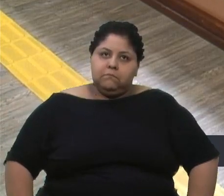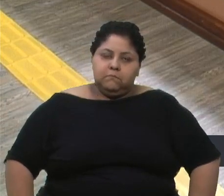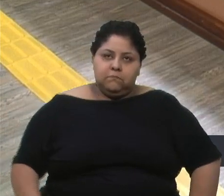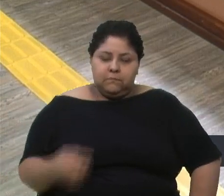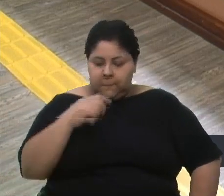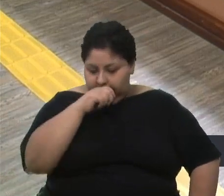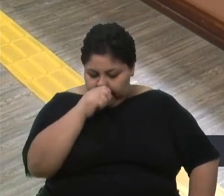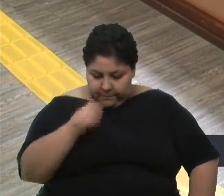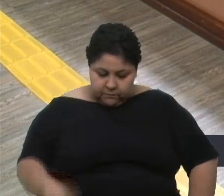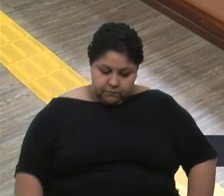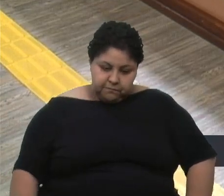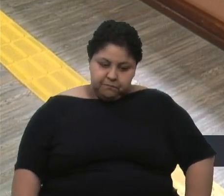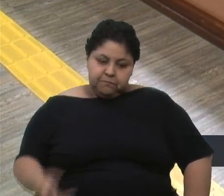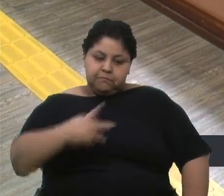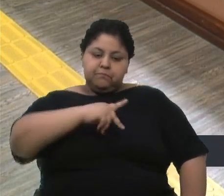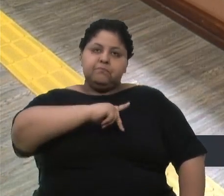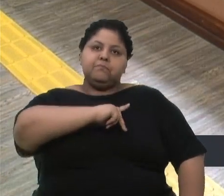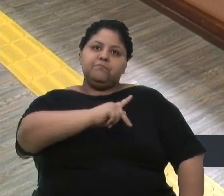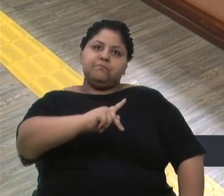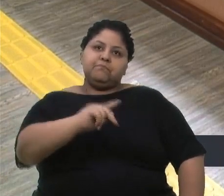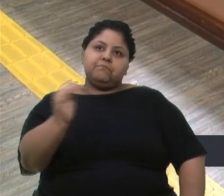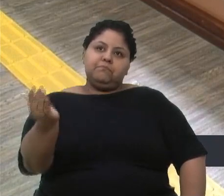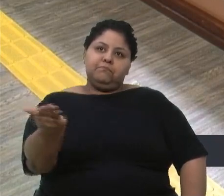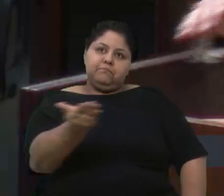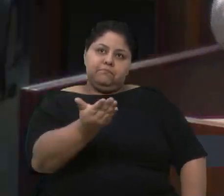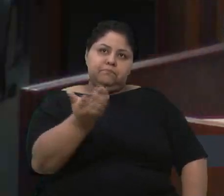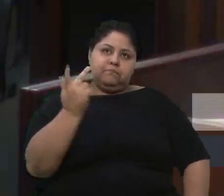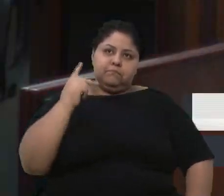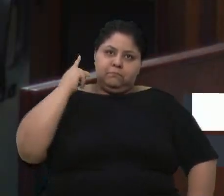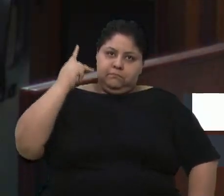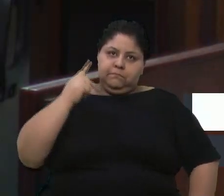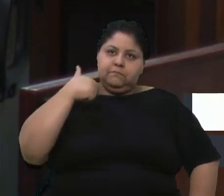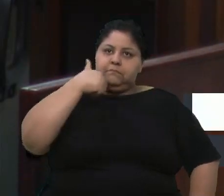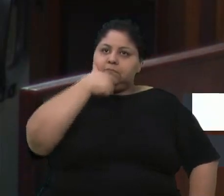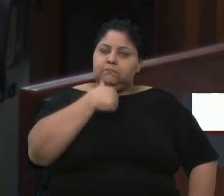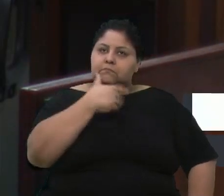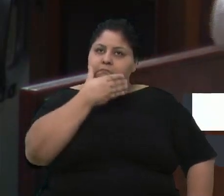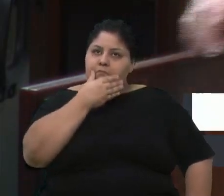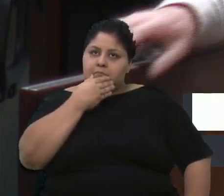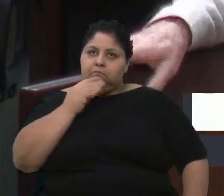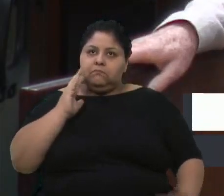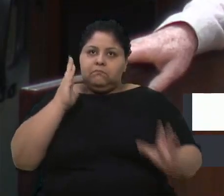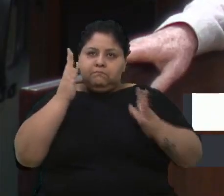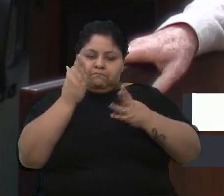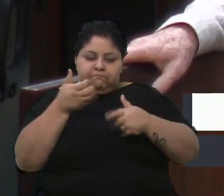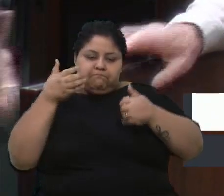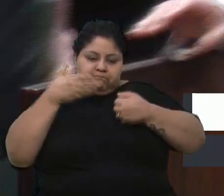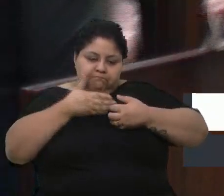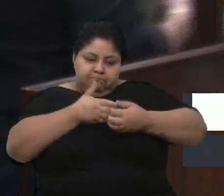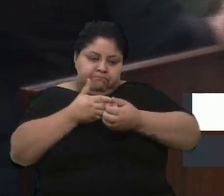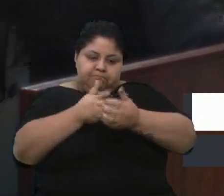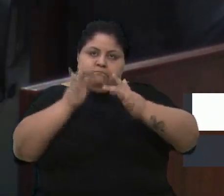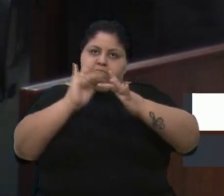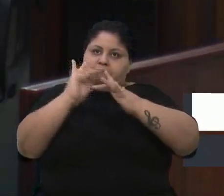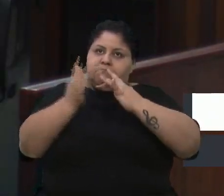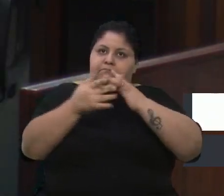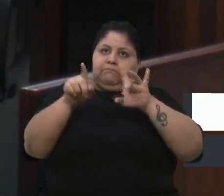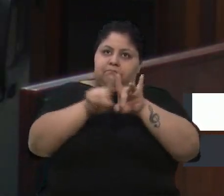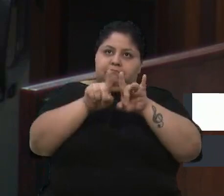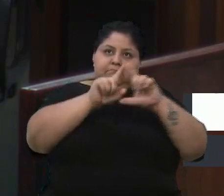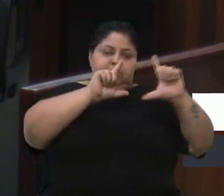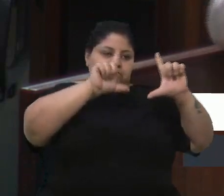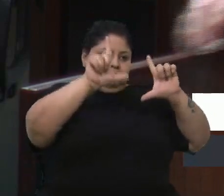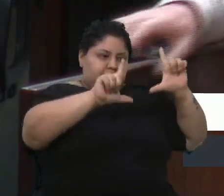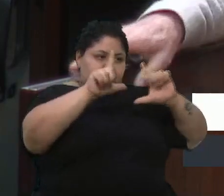Senhor presidente, caros colegas vereadores e todos aqueles que nos acompanham pelas redes sociais de TV Câmara.